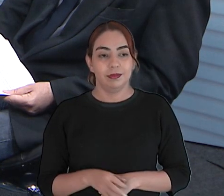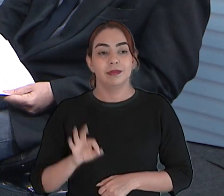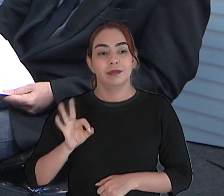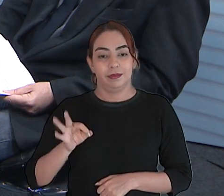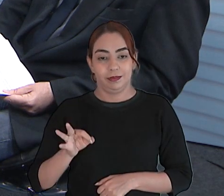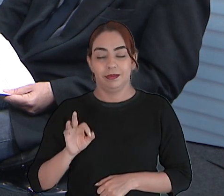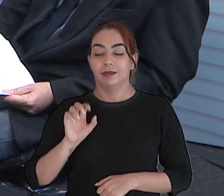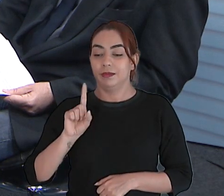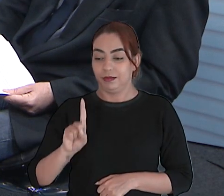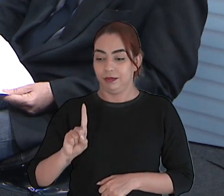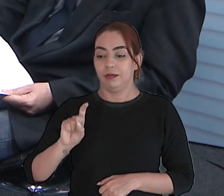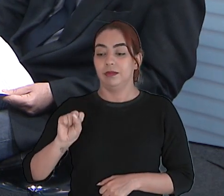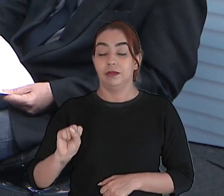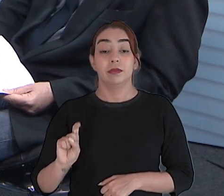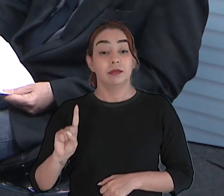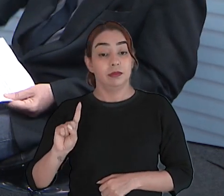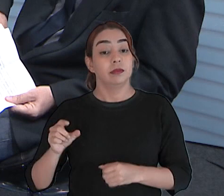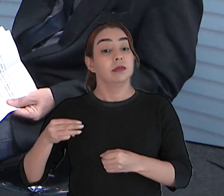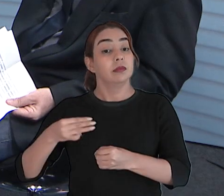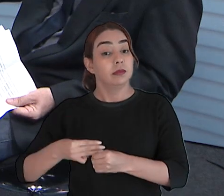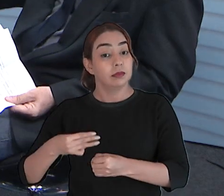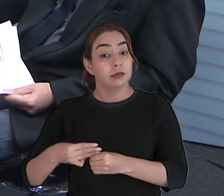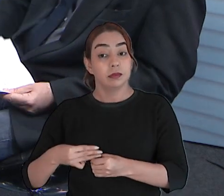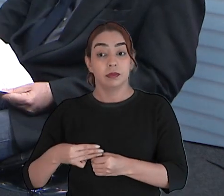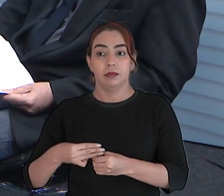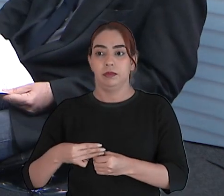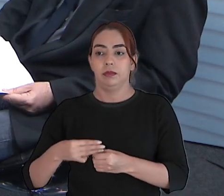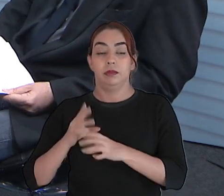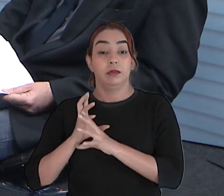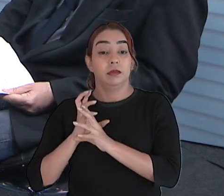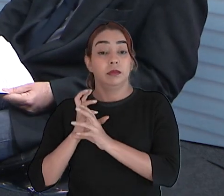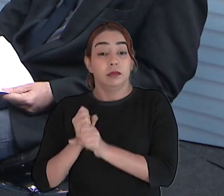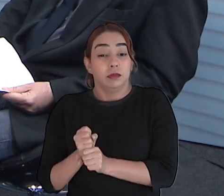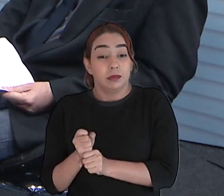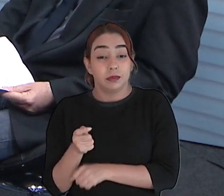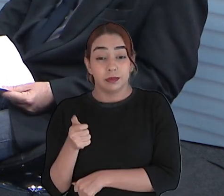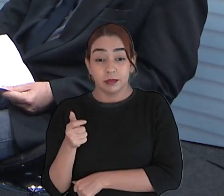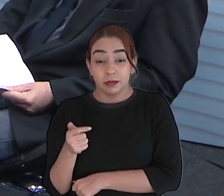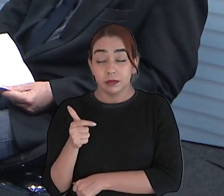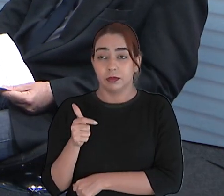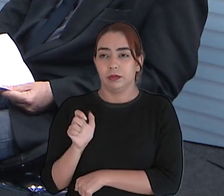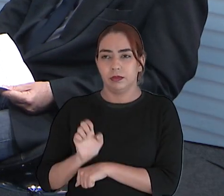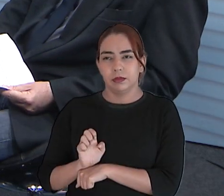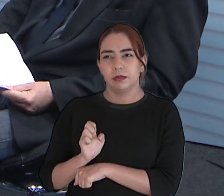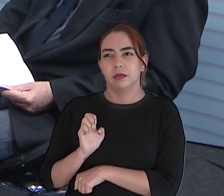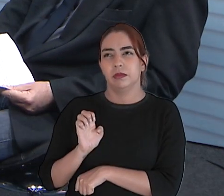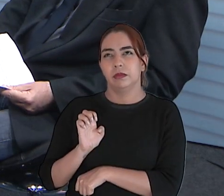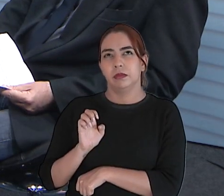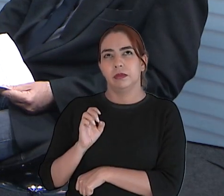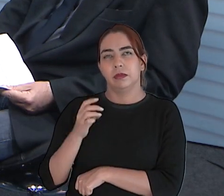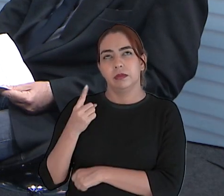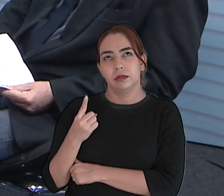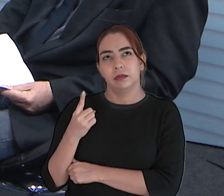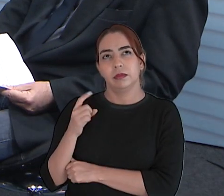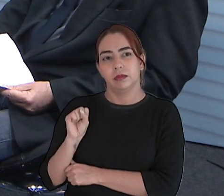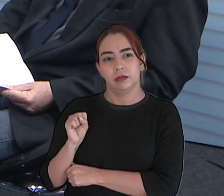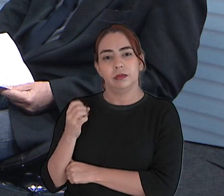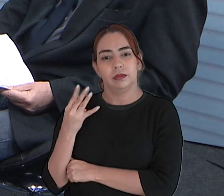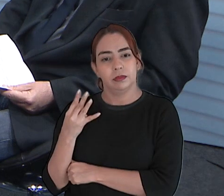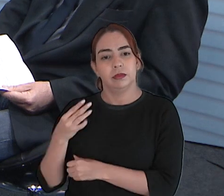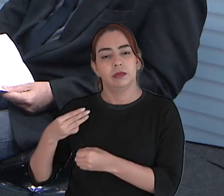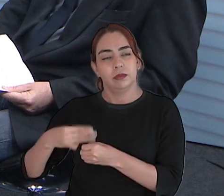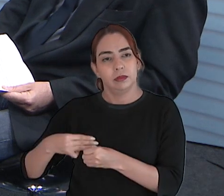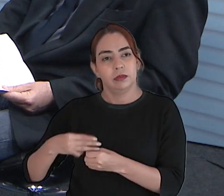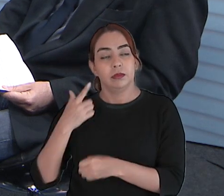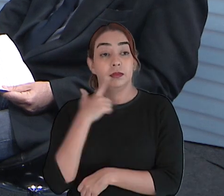181 municípios. 181. Quase a totalidade. O Ceará tem 184 municípios e eu tive voto em